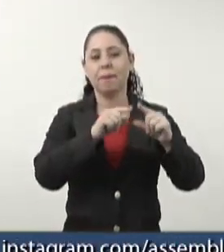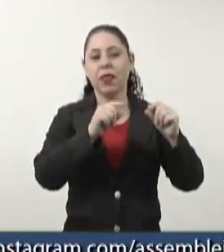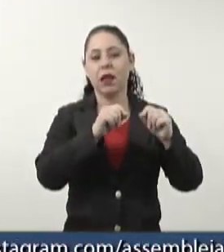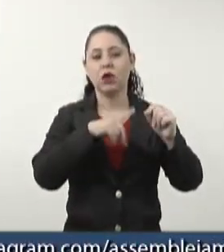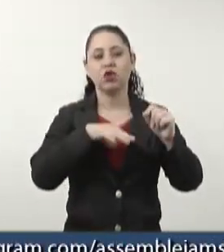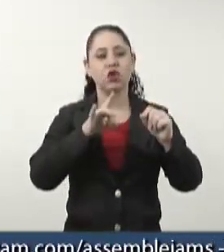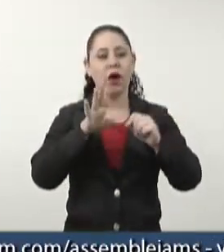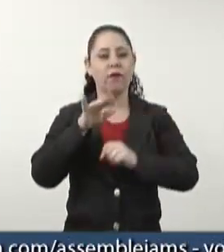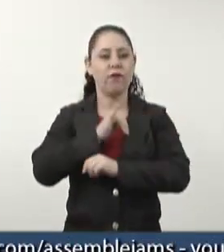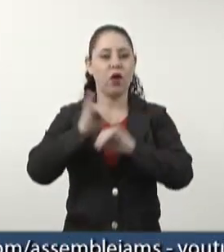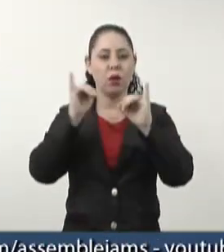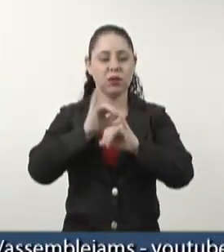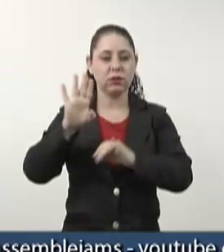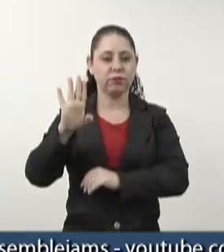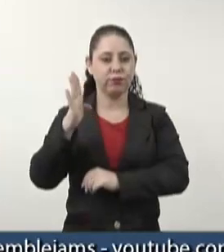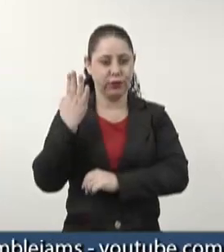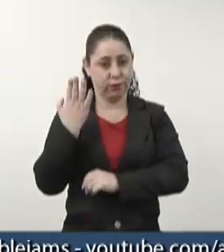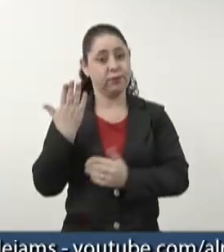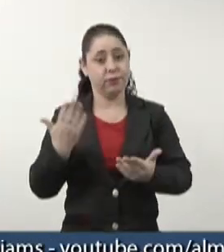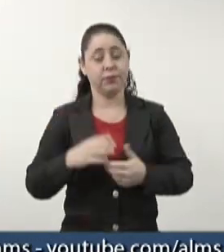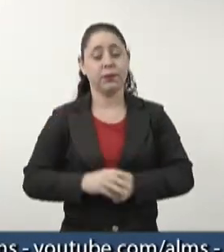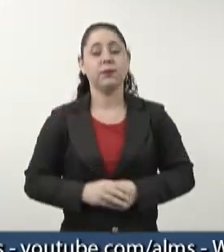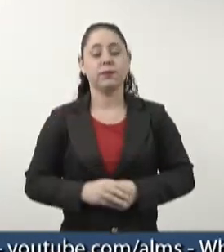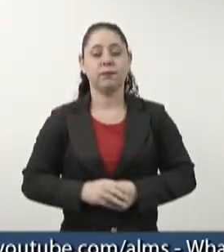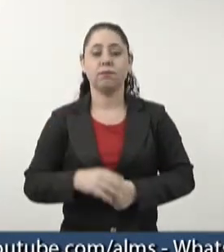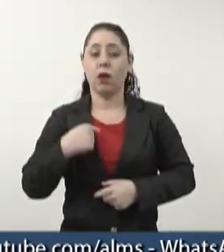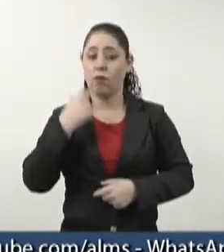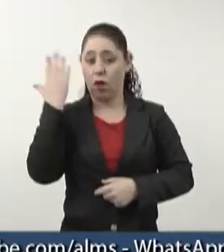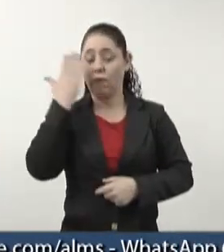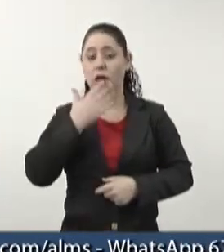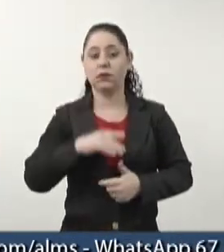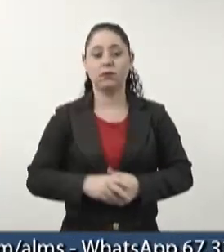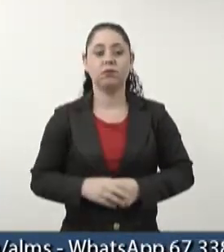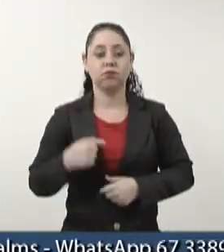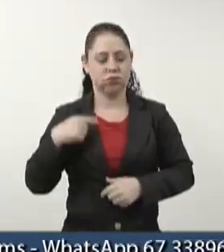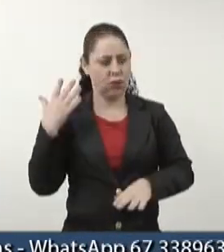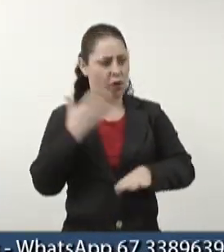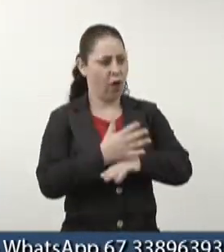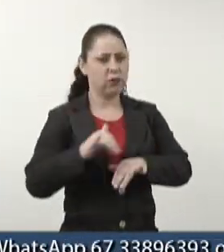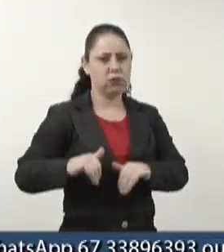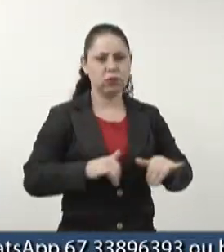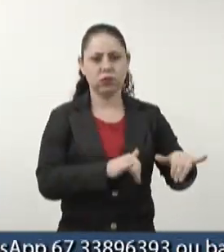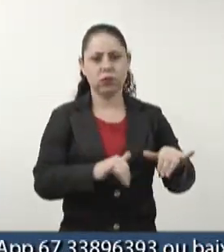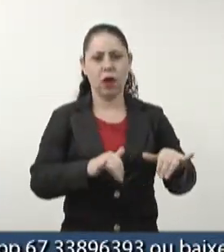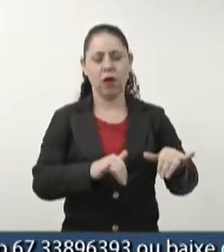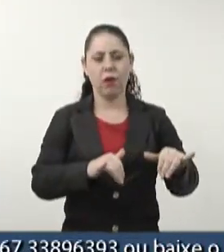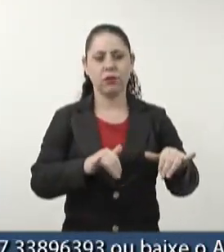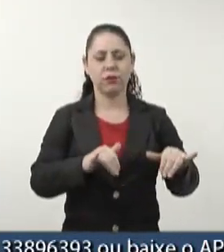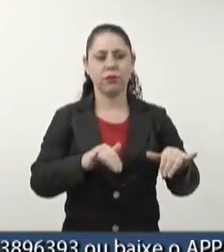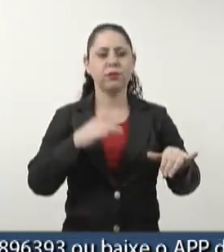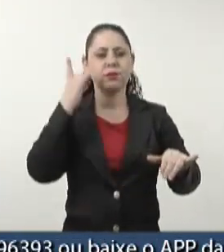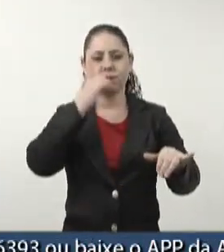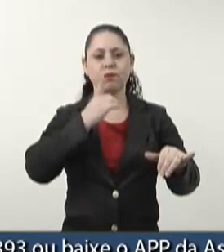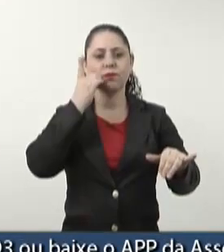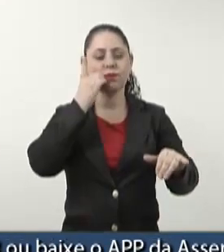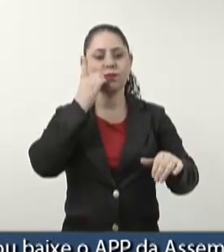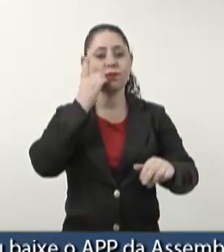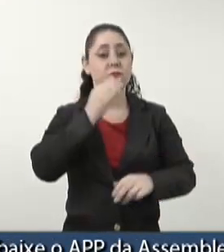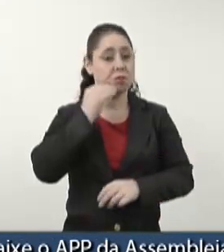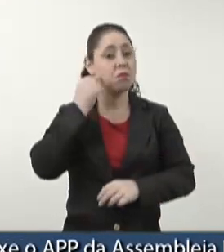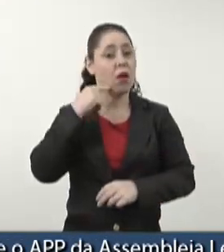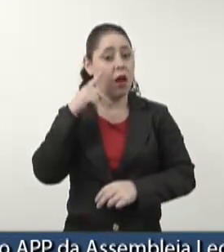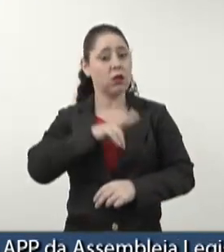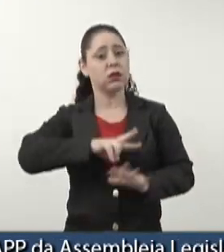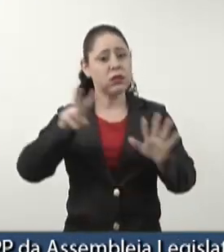fake news, só mentira. Mas assim, é visível. Eu vou ao supermercado toda semana, deputado João César Mato Grosso, e